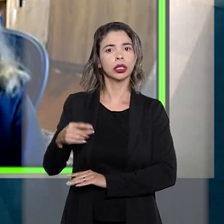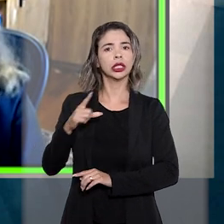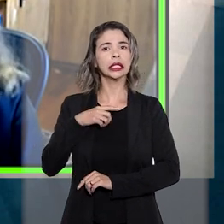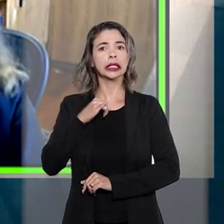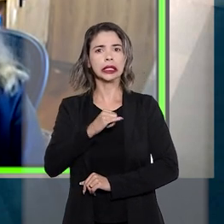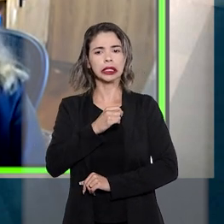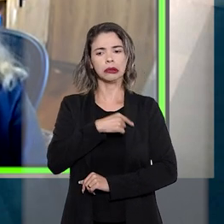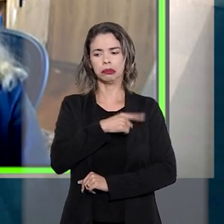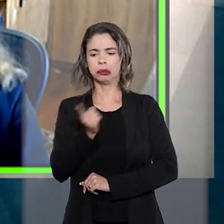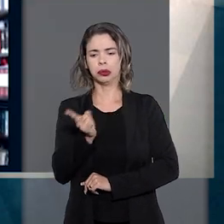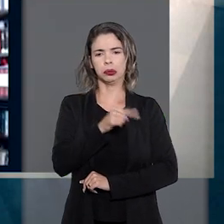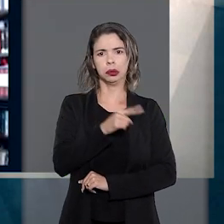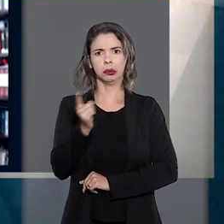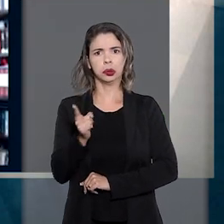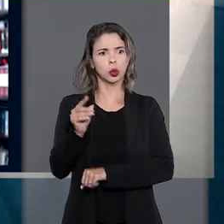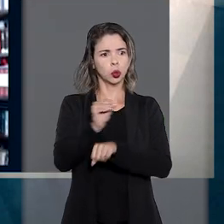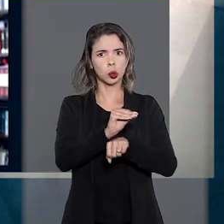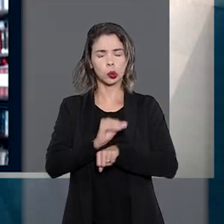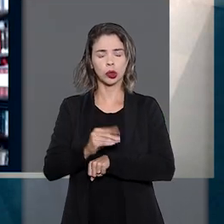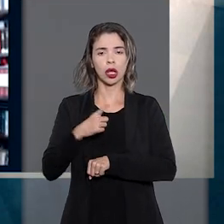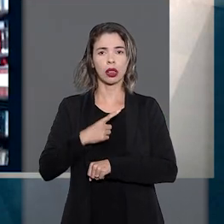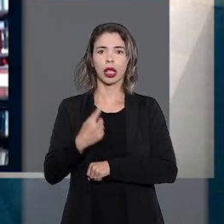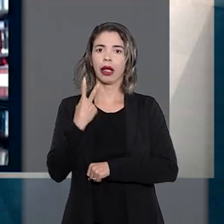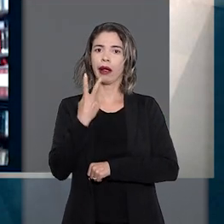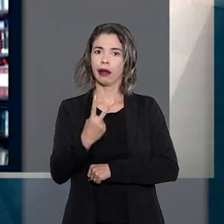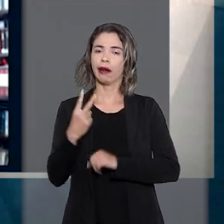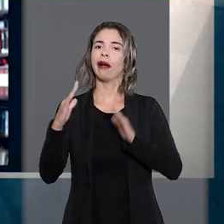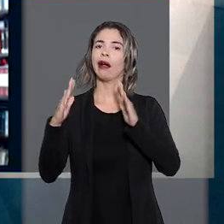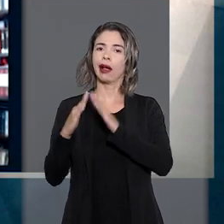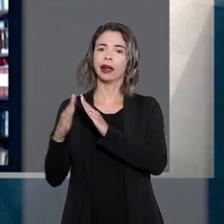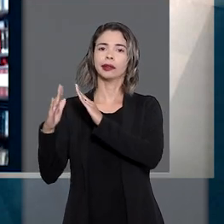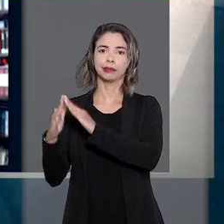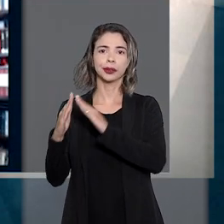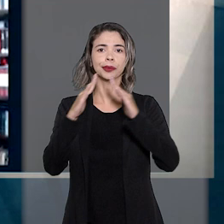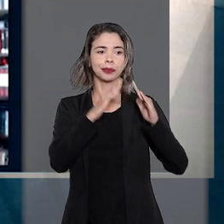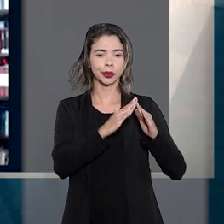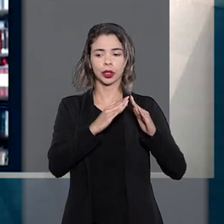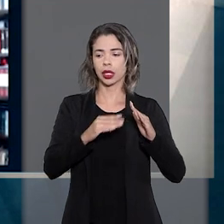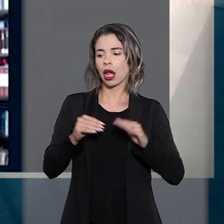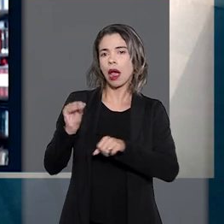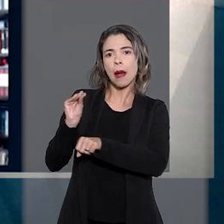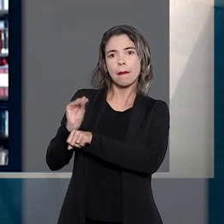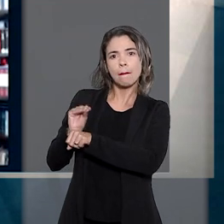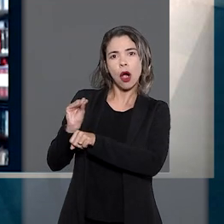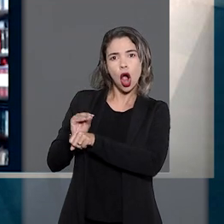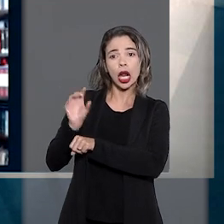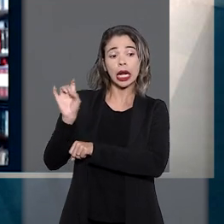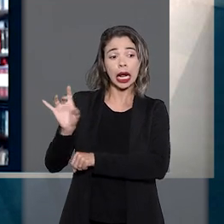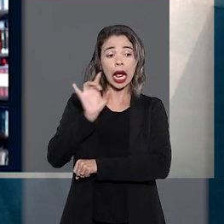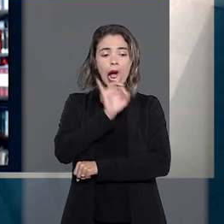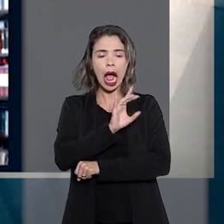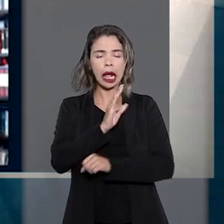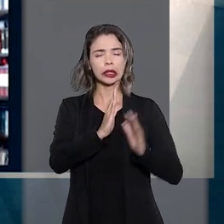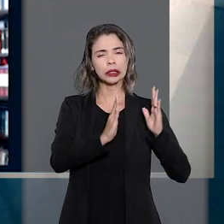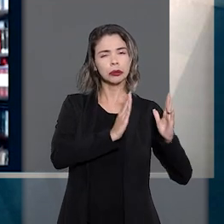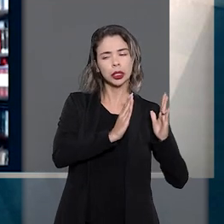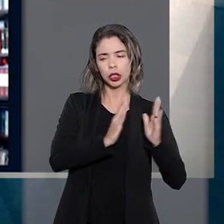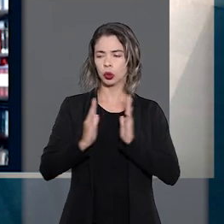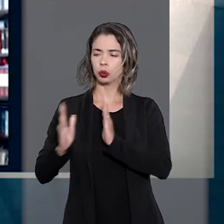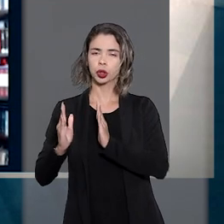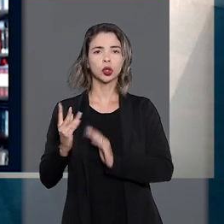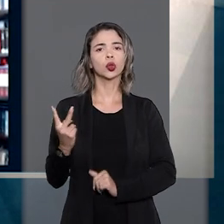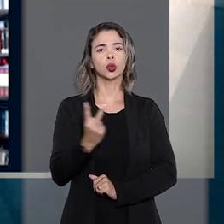alternada, por sua vez, há a fixação de dupla residência, de modo que o filho residirá com cada um dos genitores por